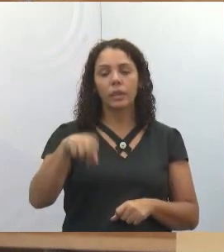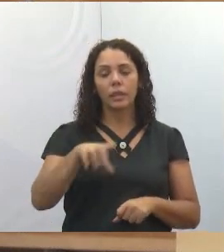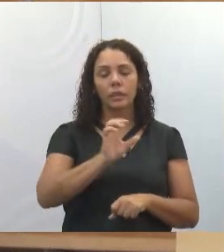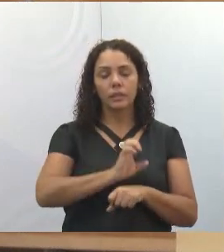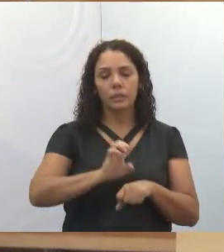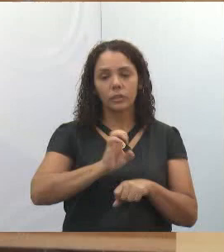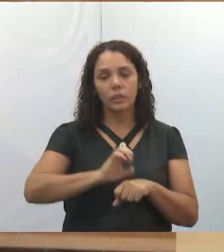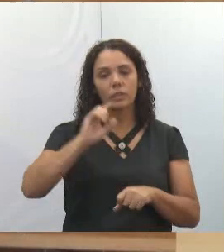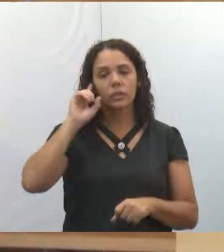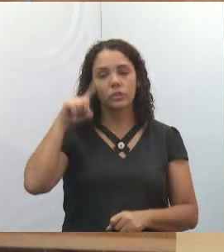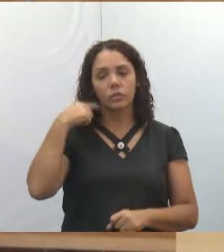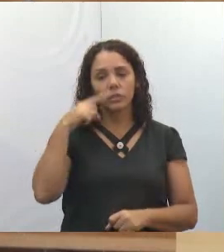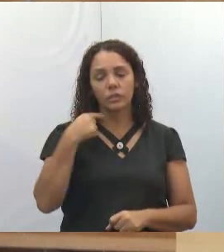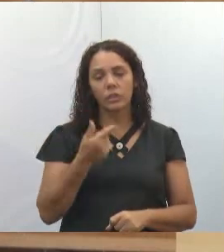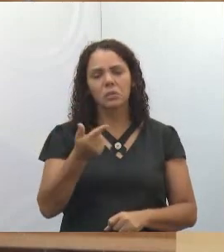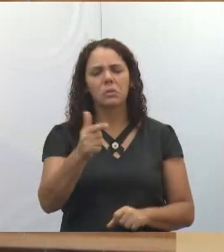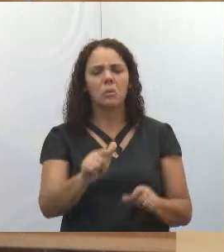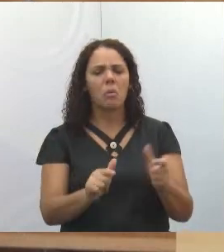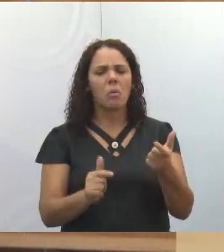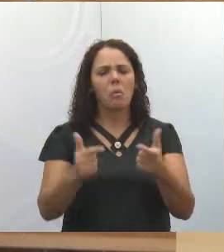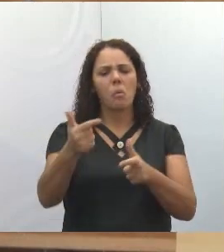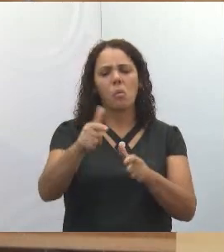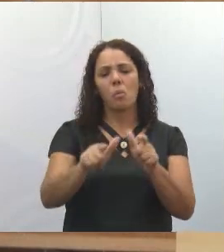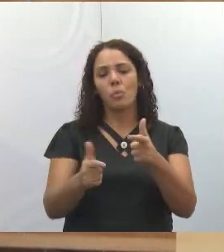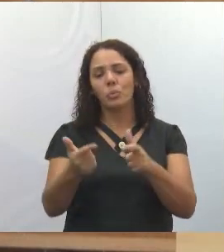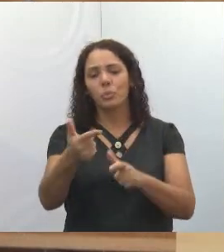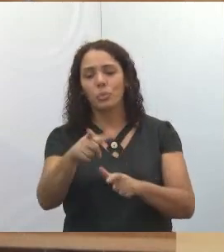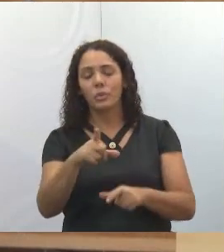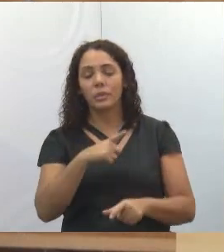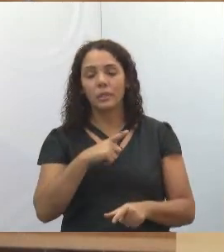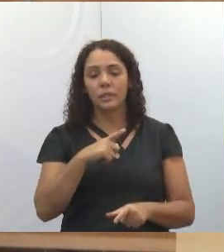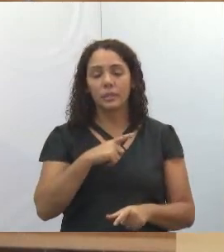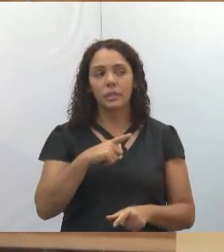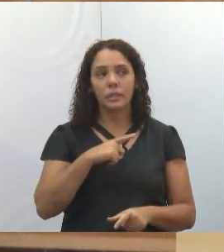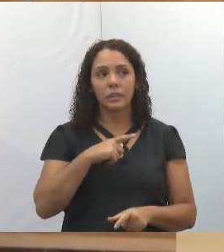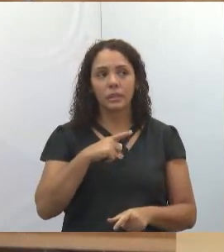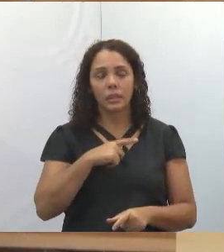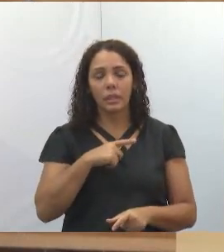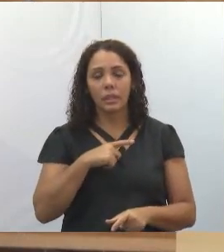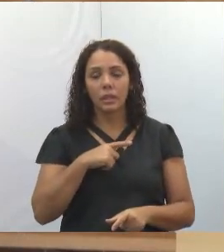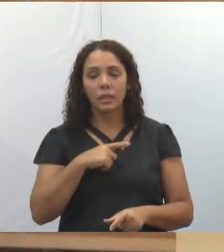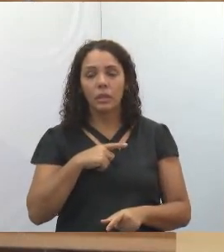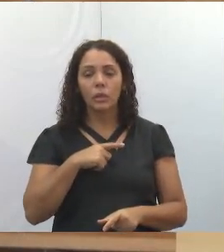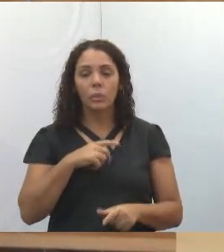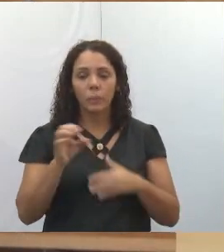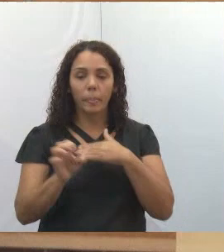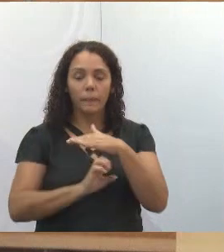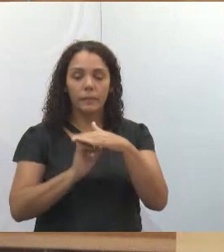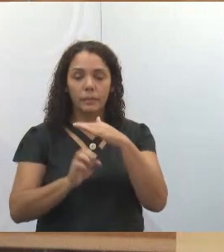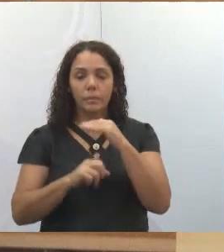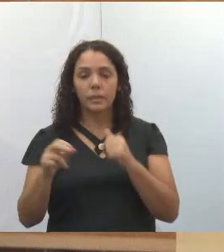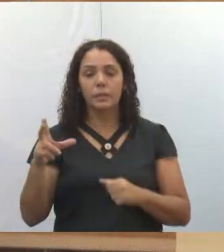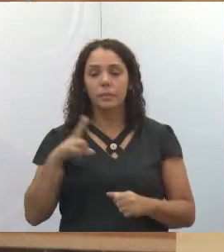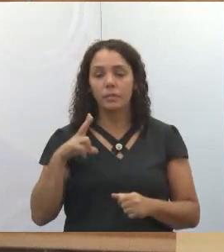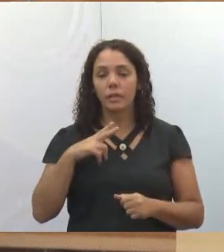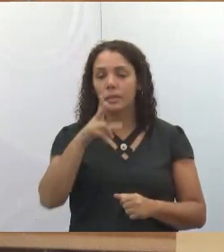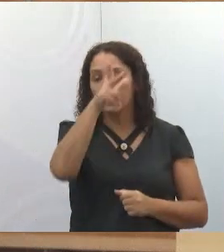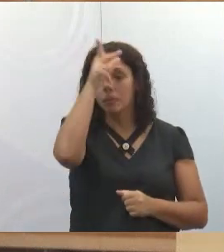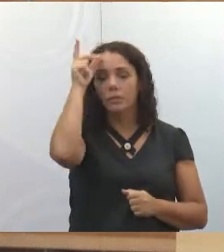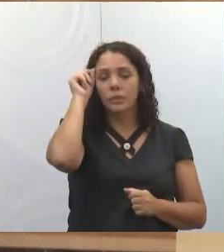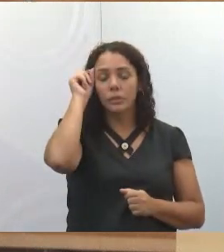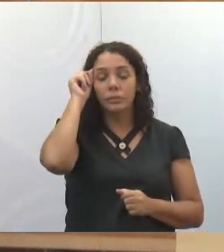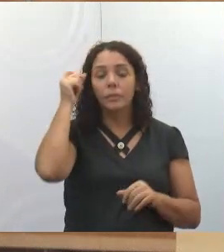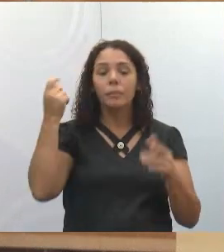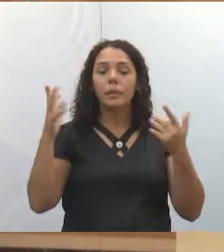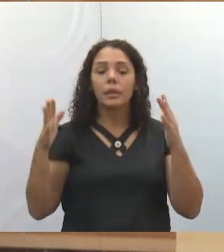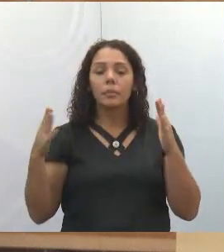direito e outros tantos estagiários que nós temos pelas organizações públicas e também nas empresas privadas. Então, parabéns a